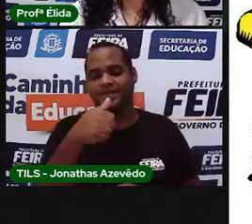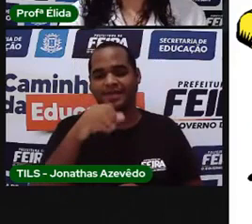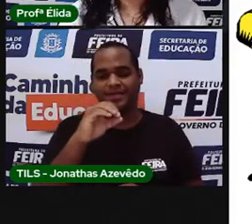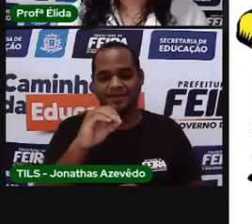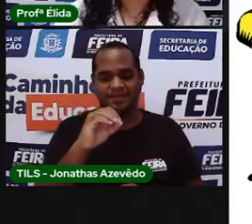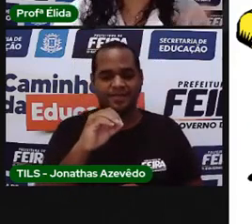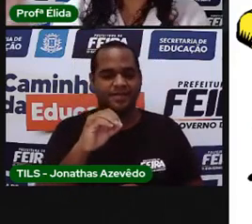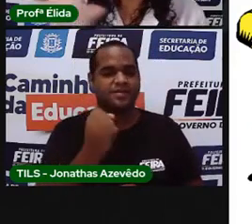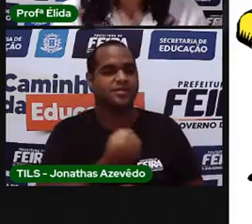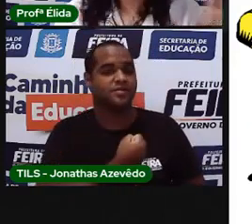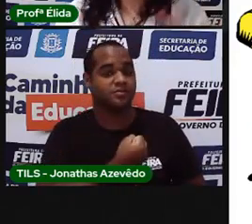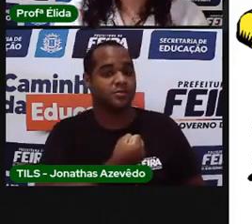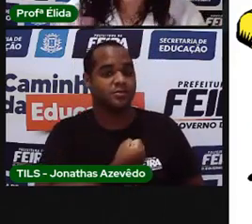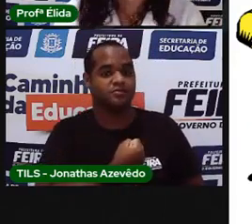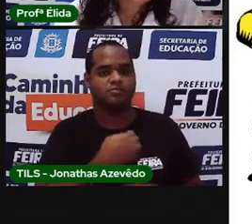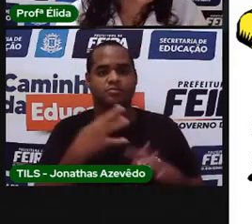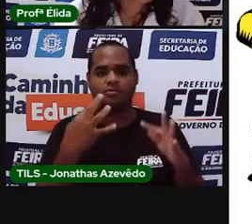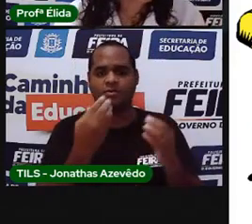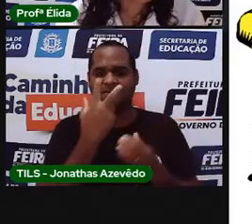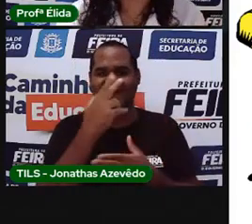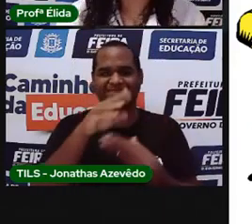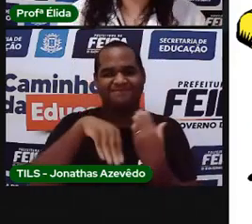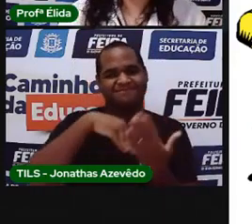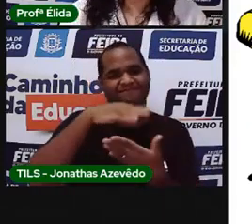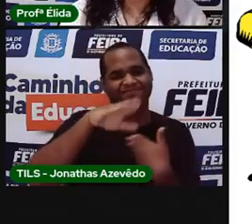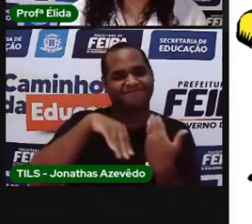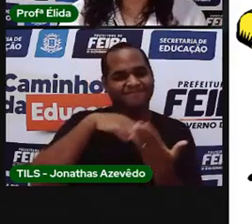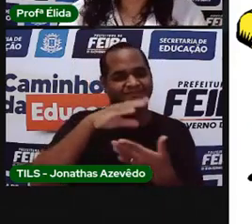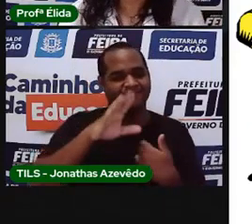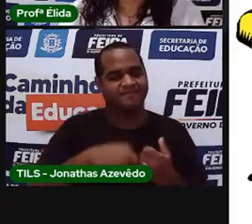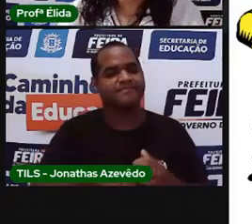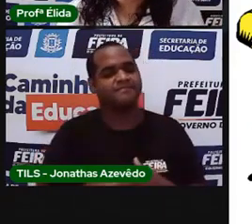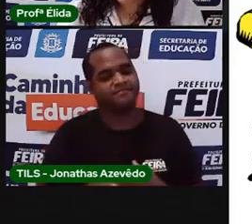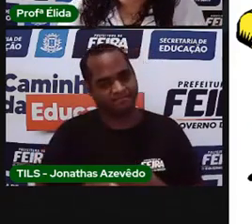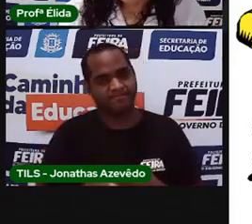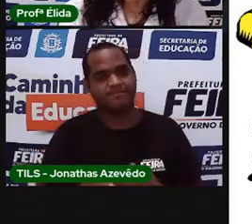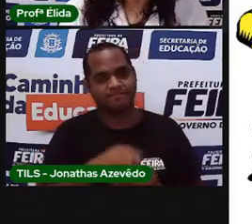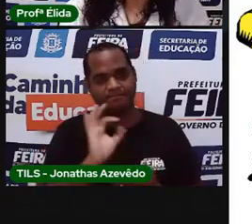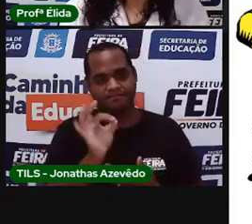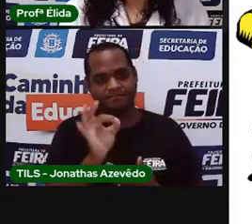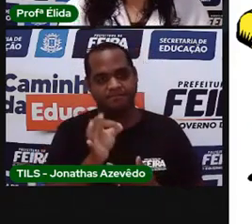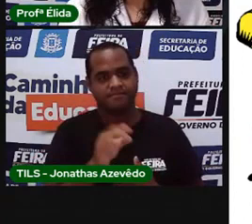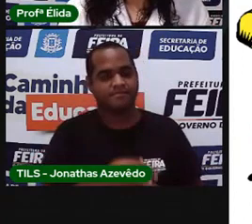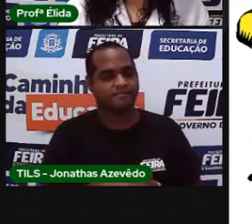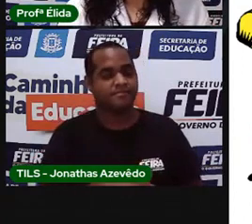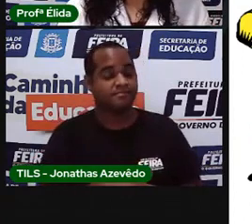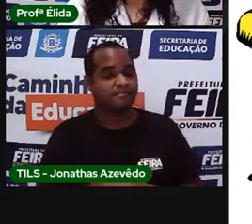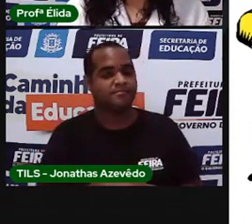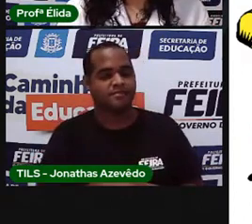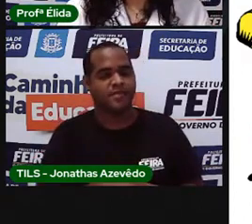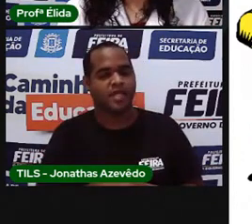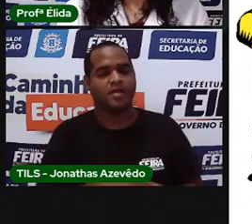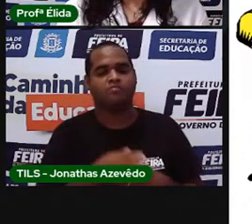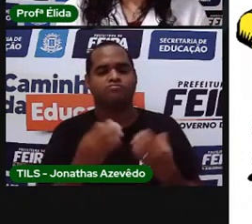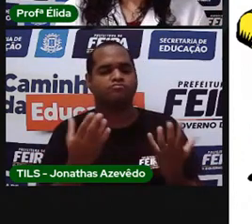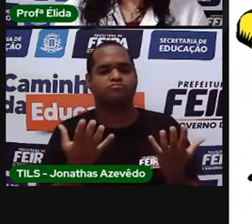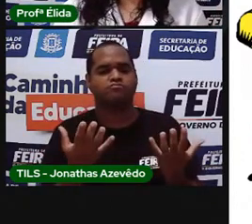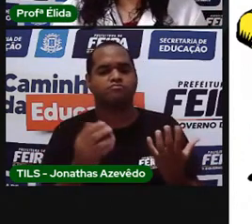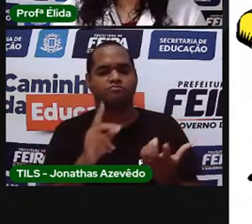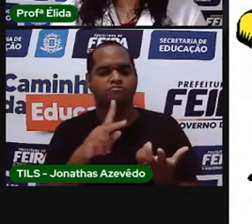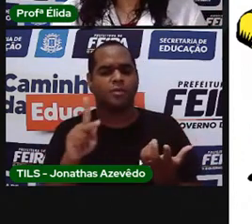10. Tudo embaralhado assim, certo? Como é, Pro,